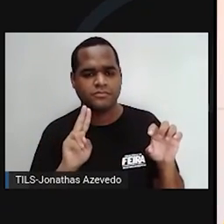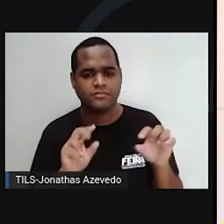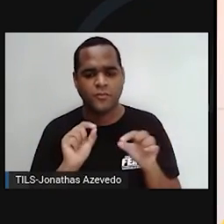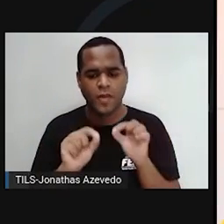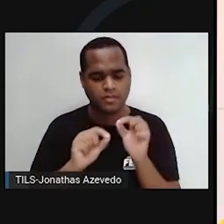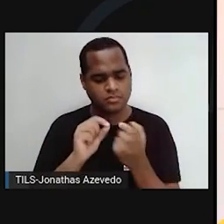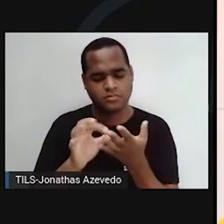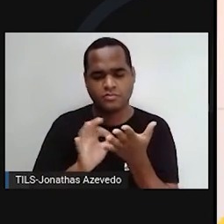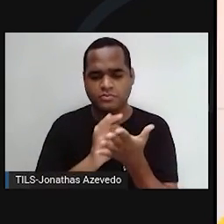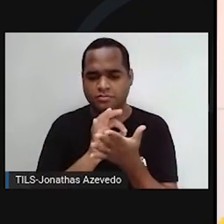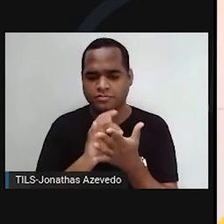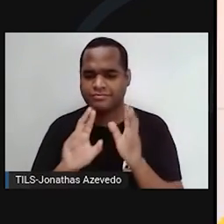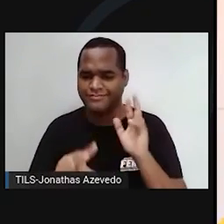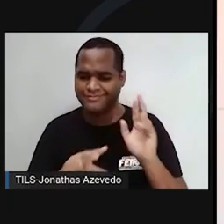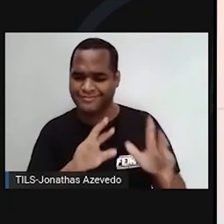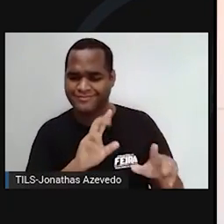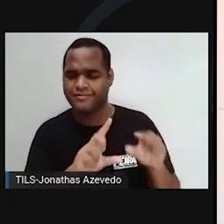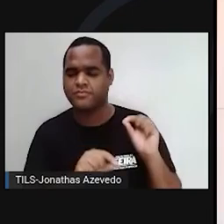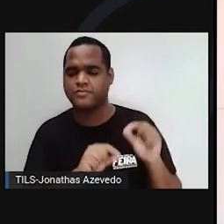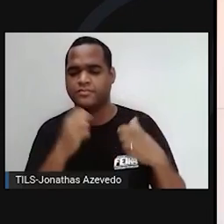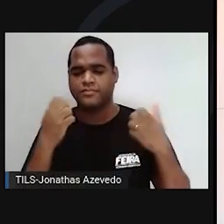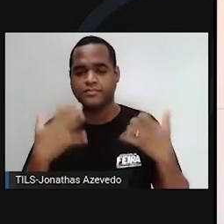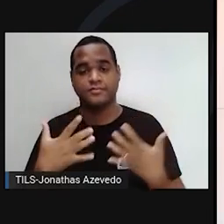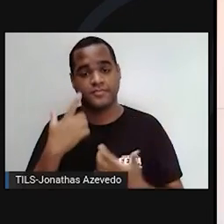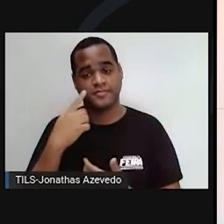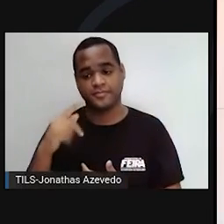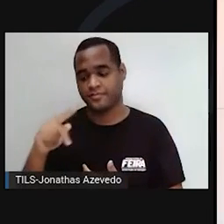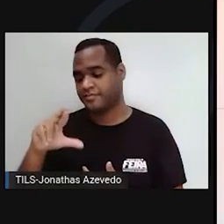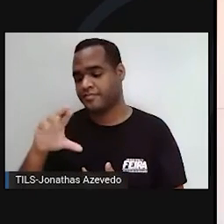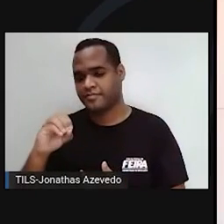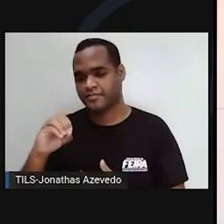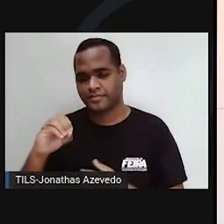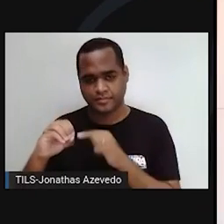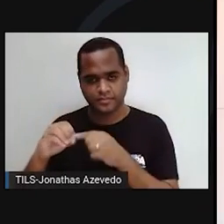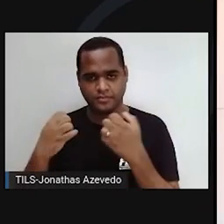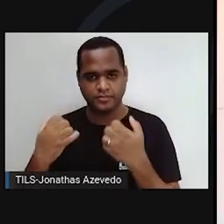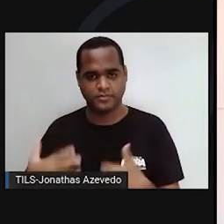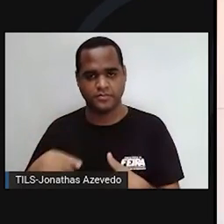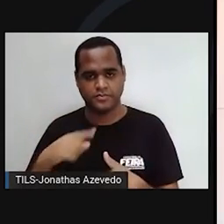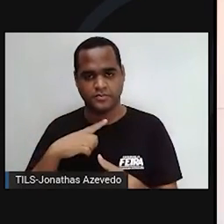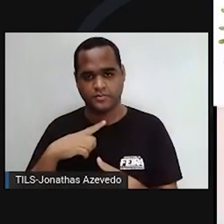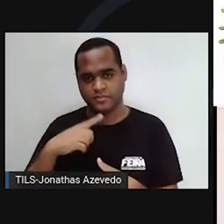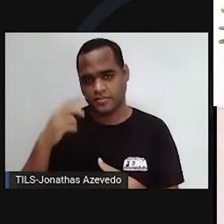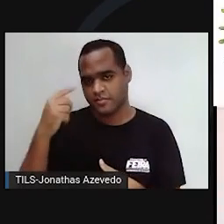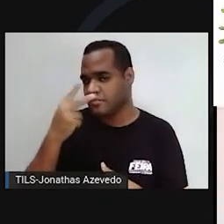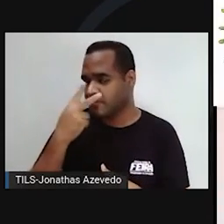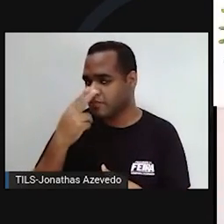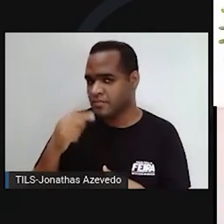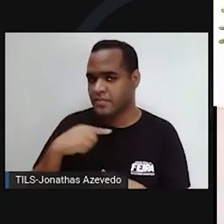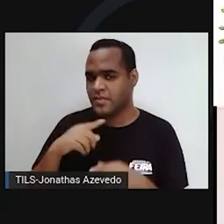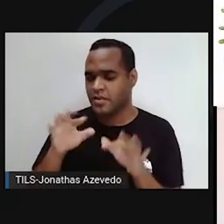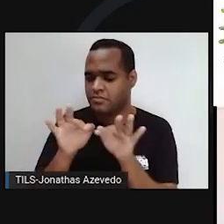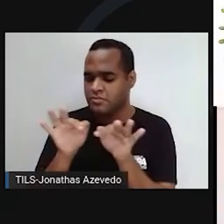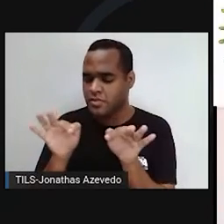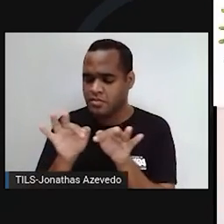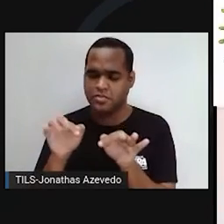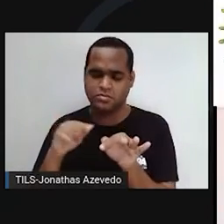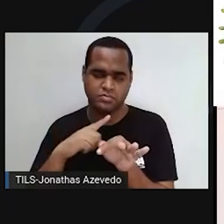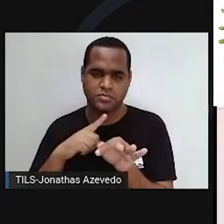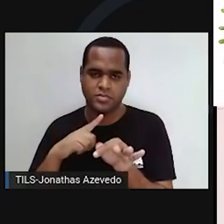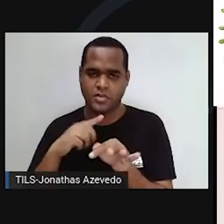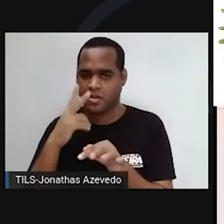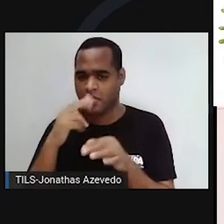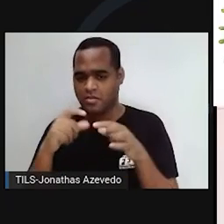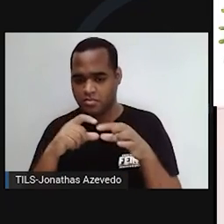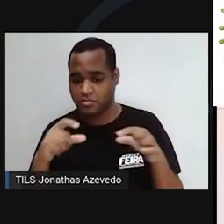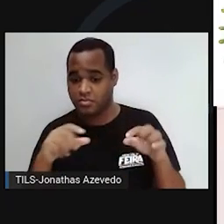Qual a diferença entre elas? Quando a gente fala de uma célula procarionte, eu estou falando de uma célula mais primitiva, uma célula mais simples, que ela tem uma